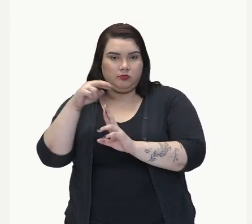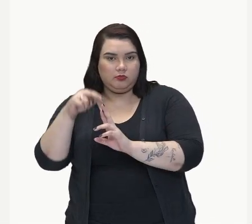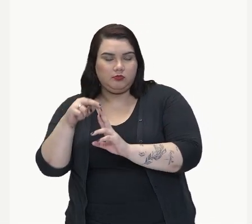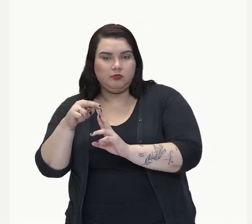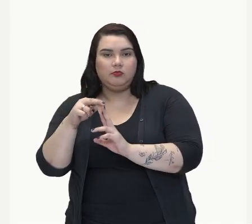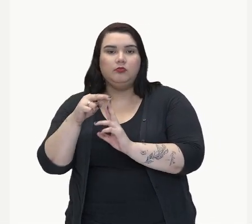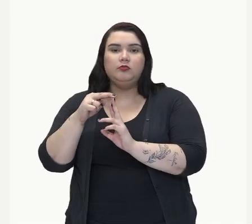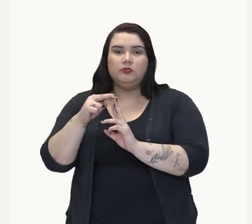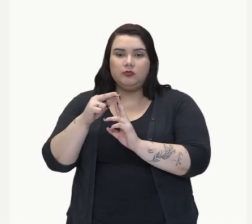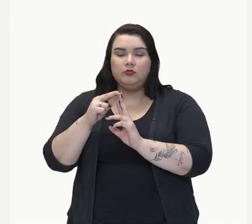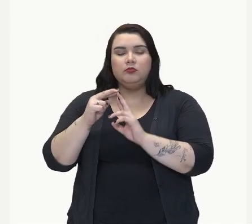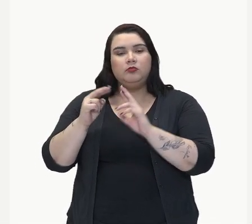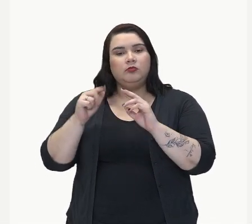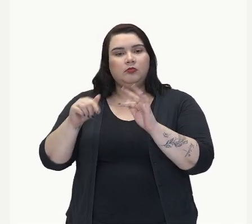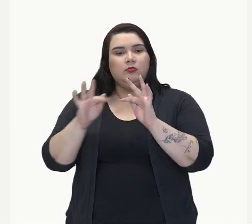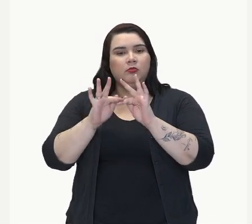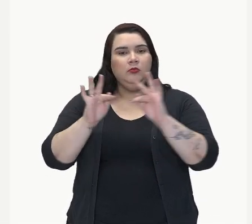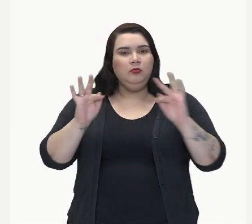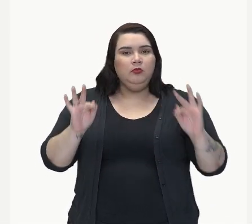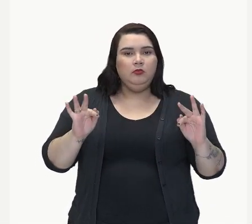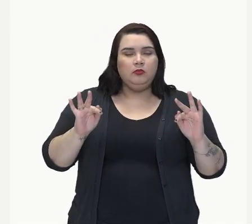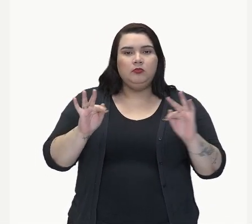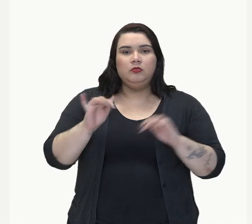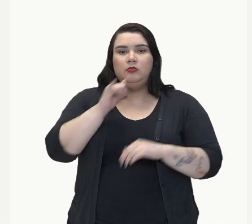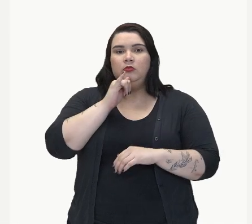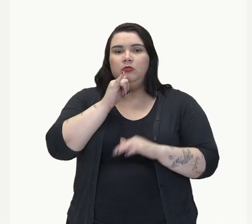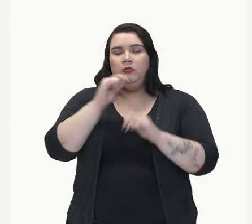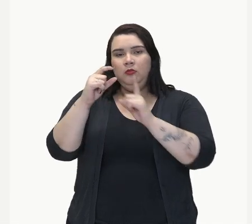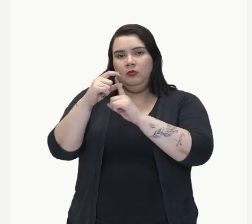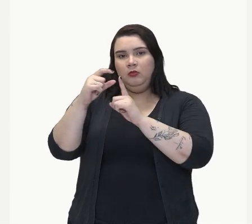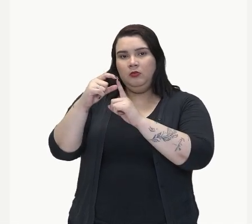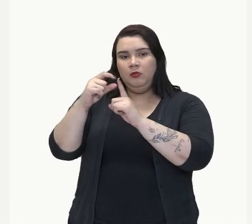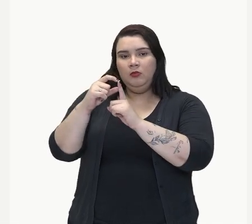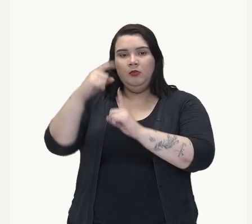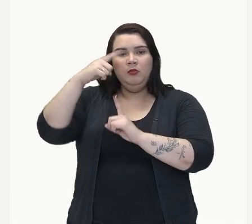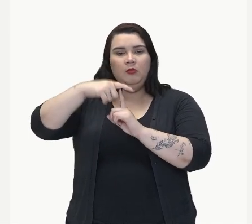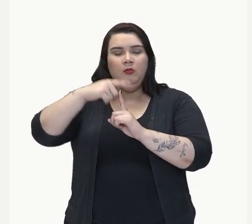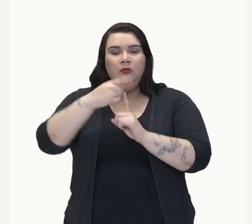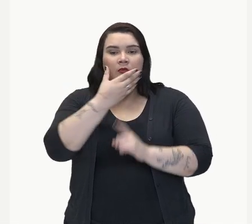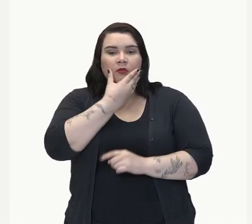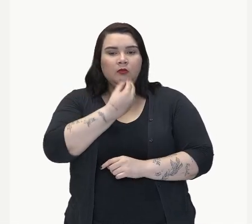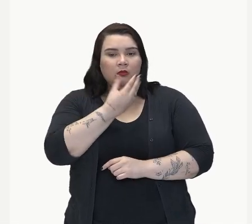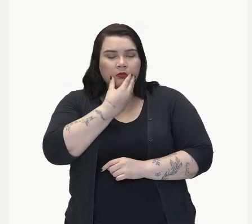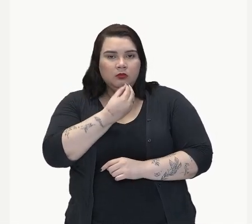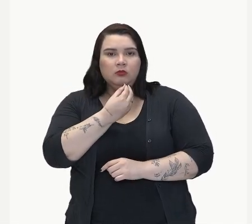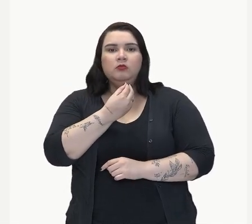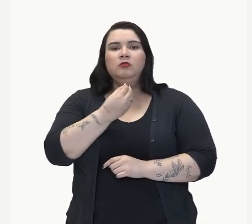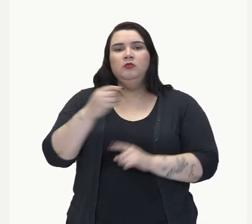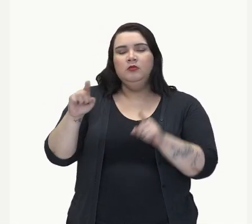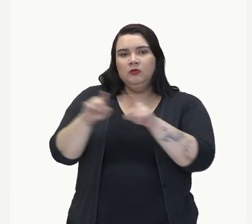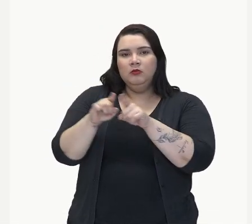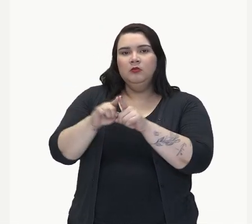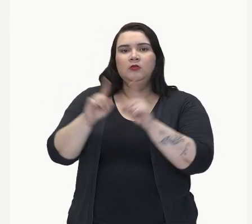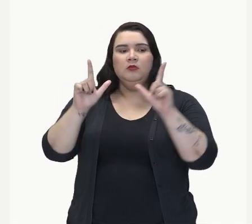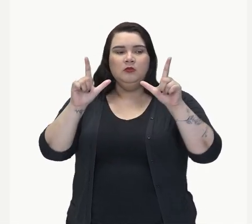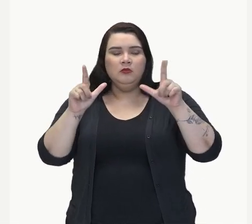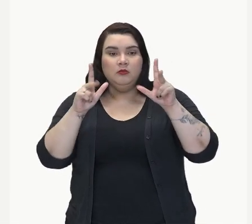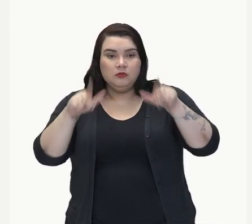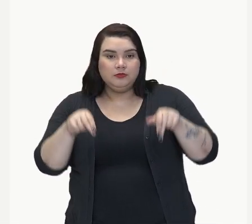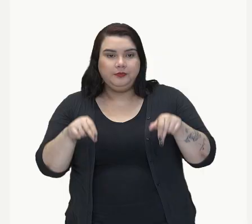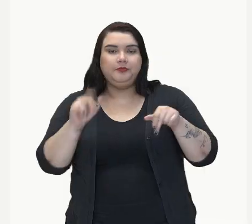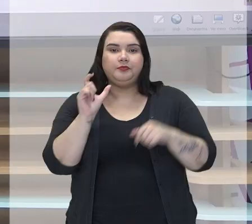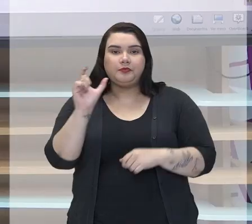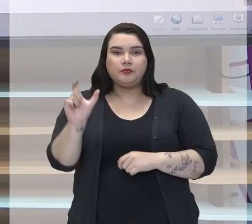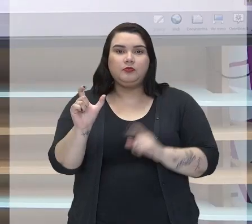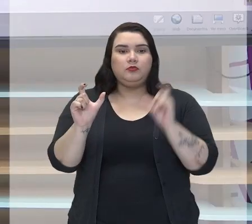com outra palavra. Se a palavra está no masculino, ela também deve estar no masculino. Se está